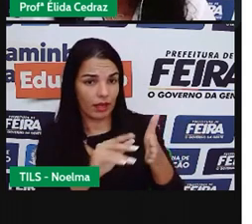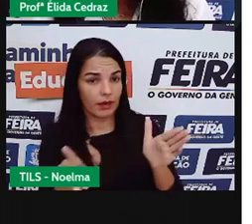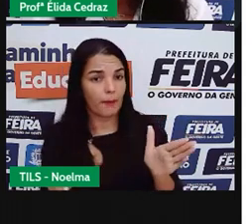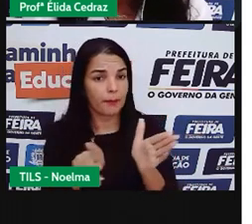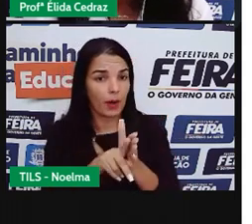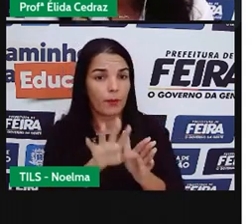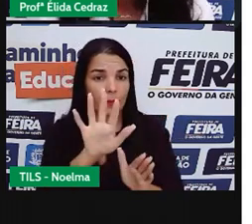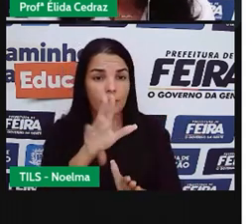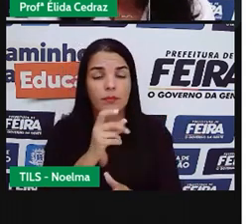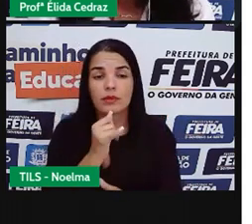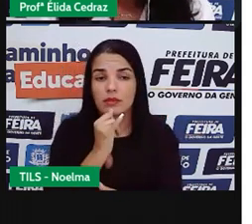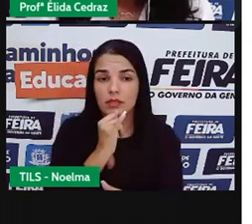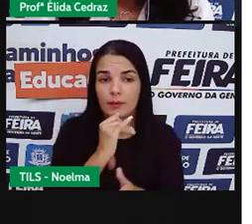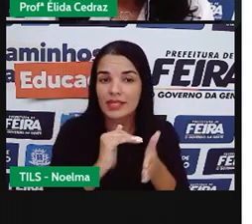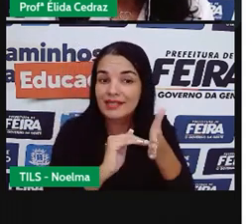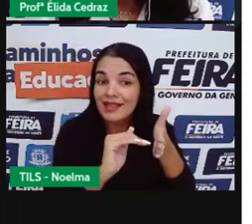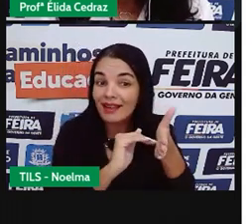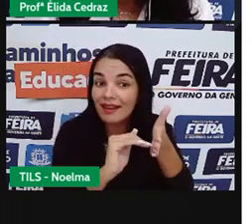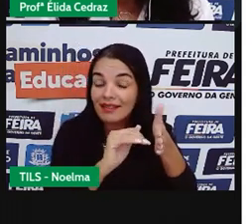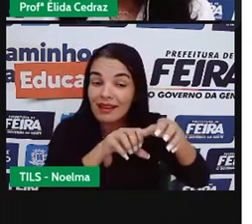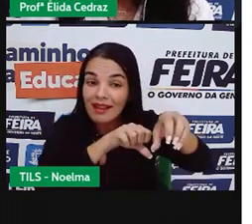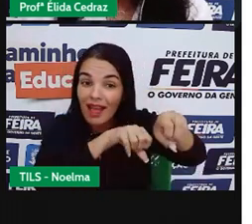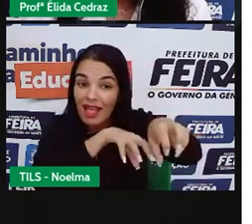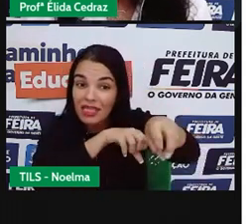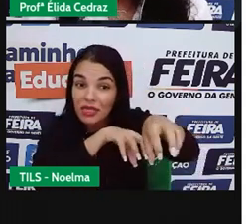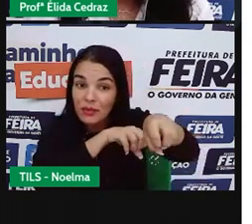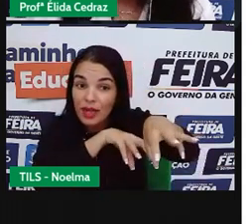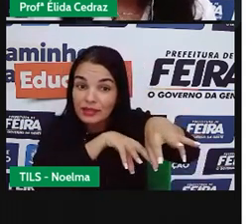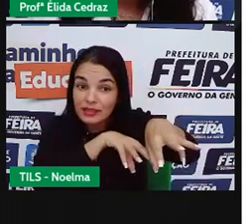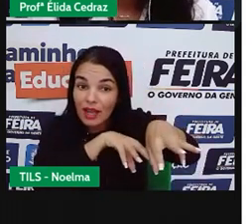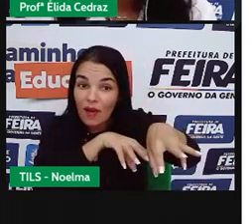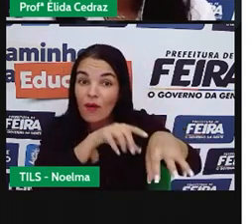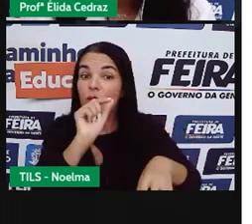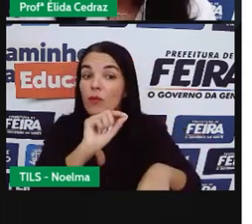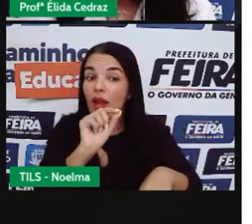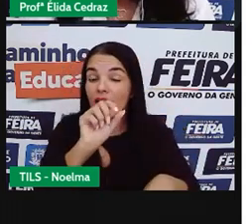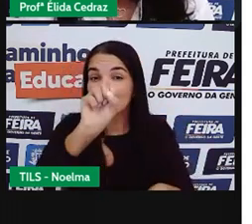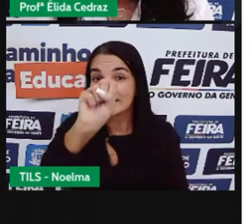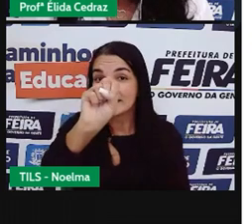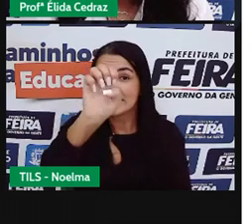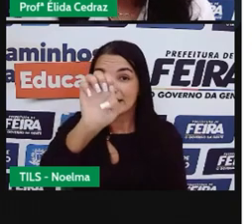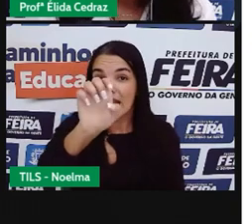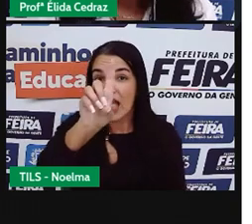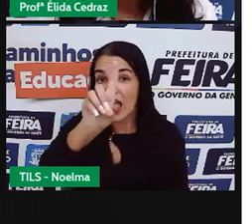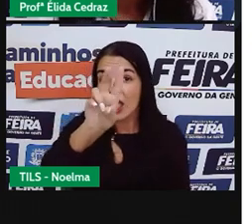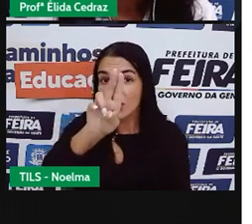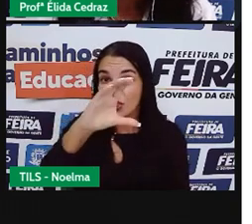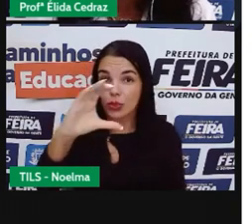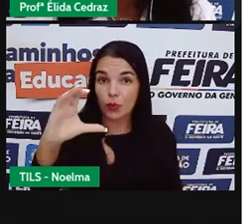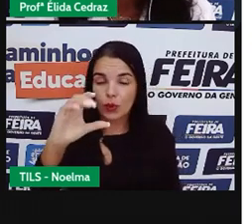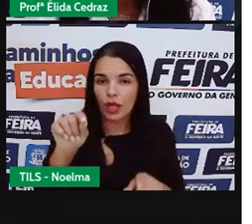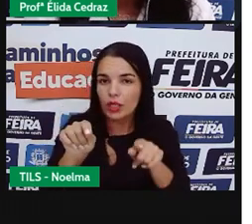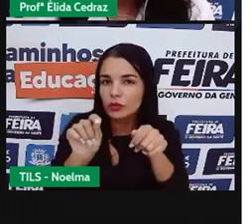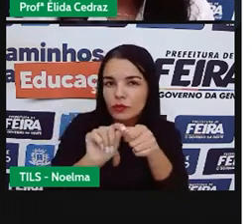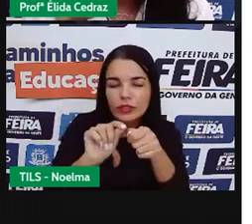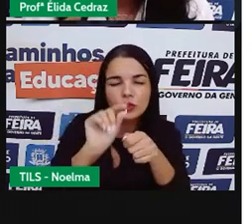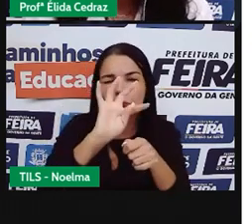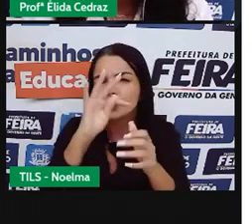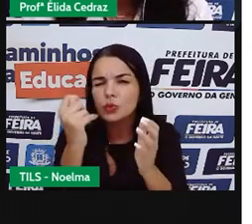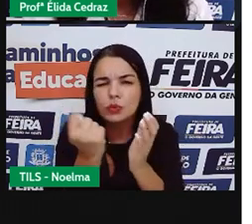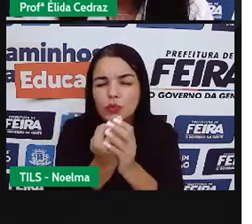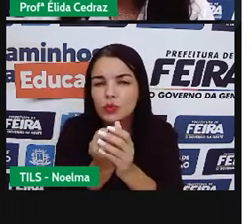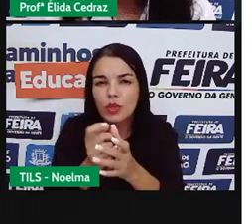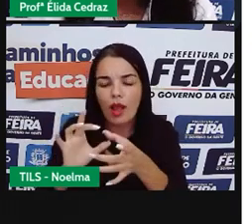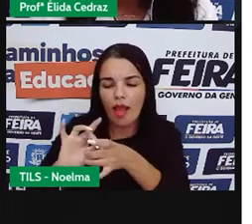A SEBUC é a Secretaria da Educação. Ela cuida de tudo que é relacionado à educação.